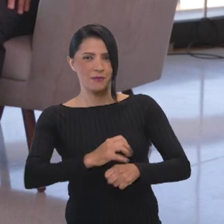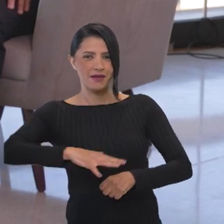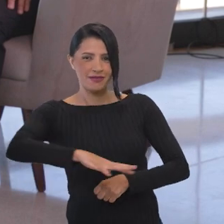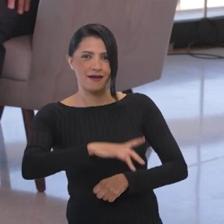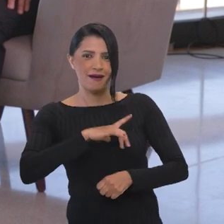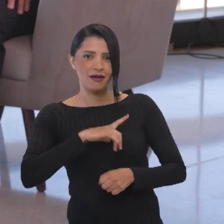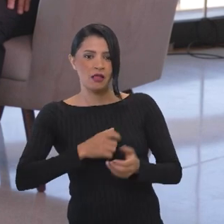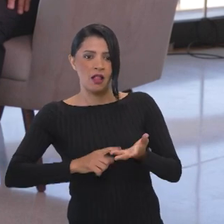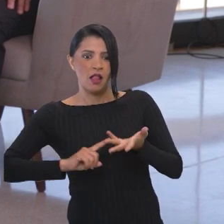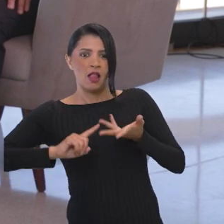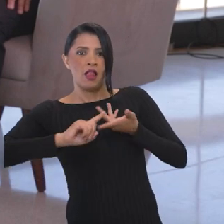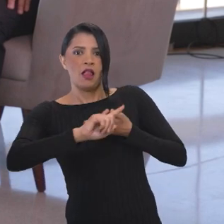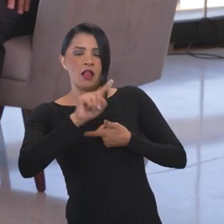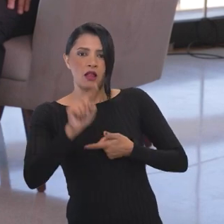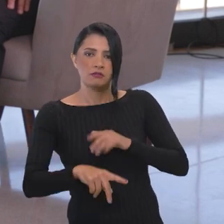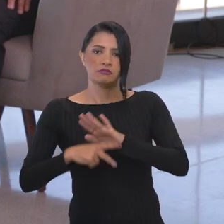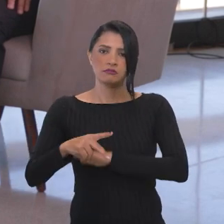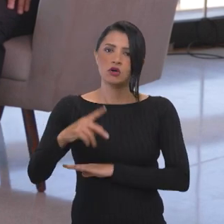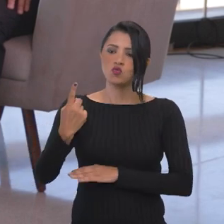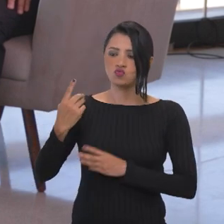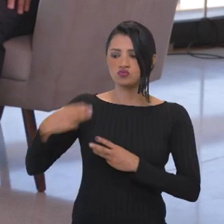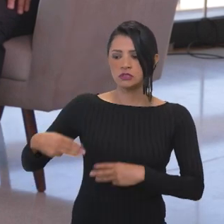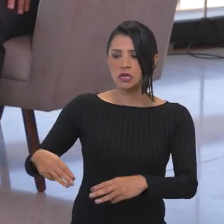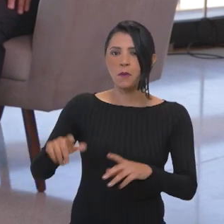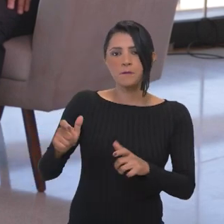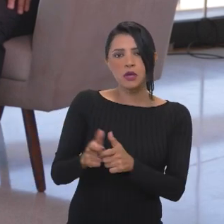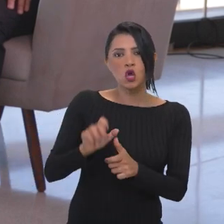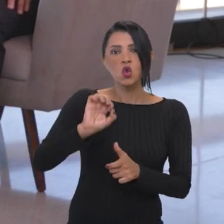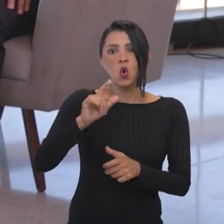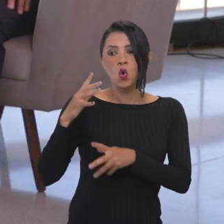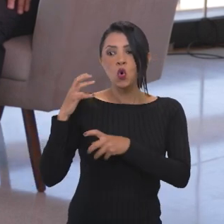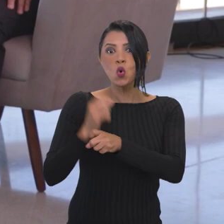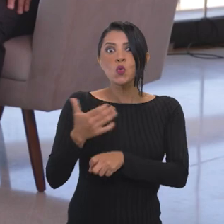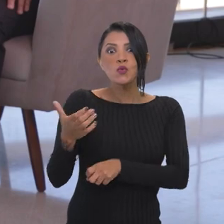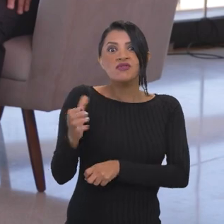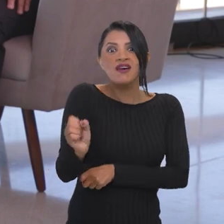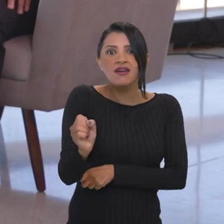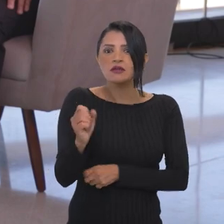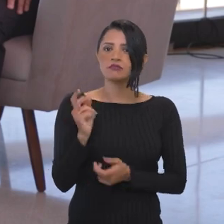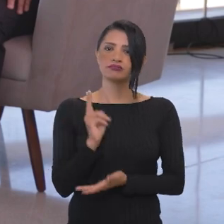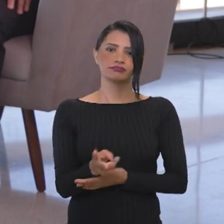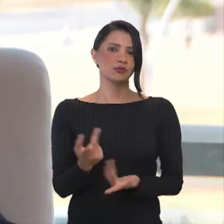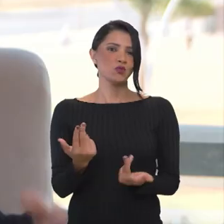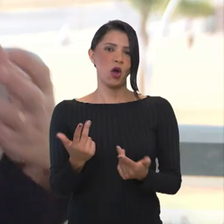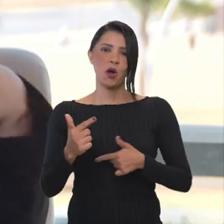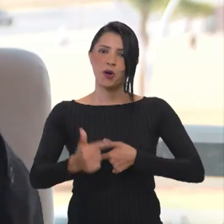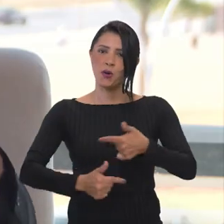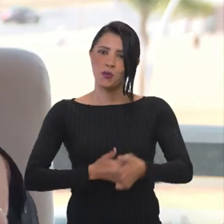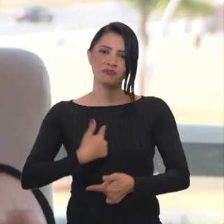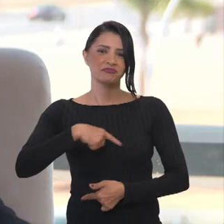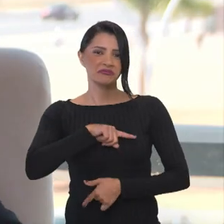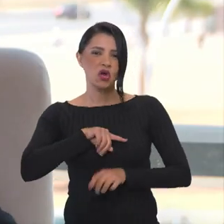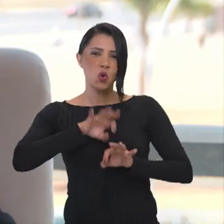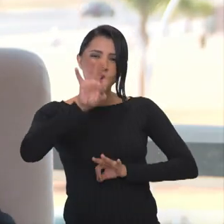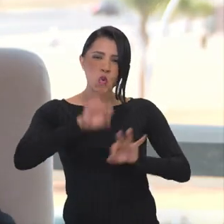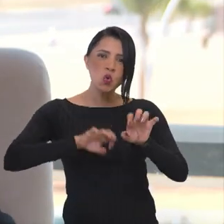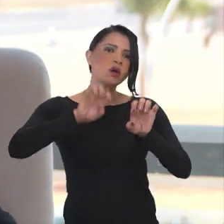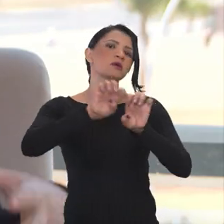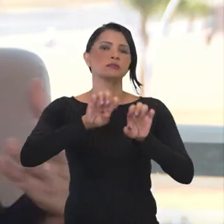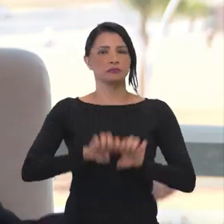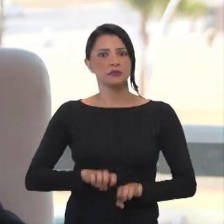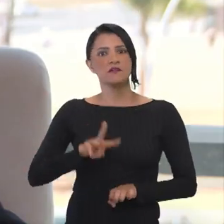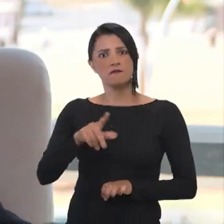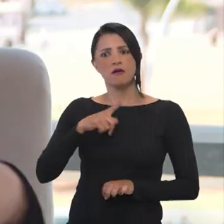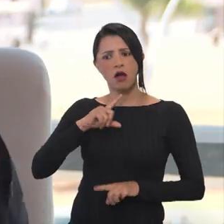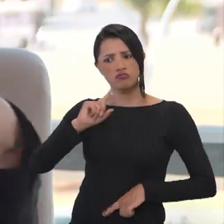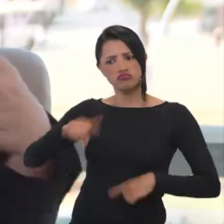contabilidade é meio comum fazer para um ministério pequeno ou fazer para dez ministérios, é basicamente o mesmo trabalho. Então, a gente está estruturando isso e vai